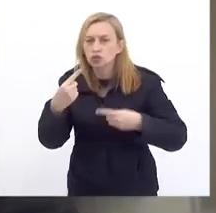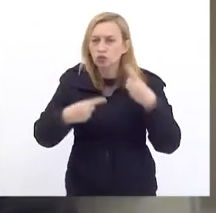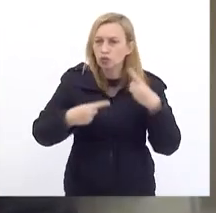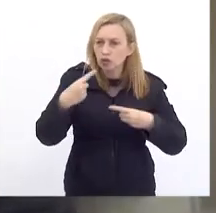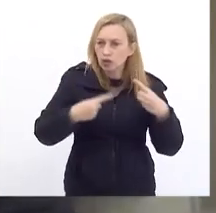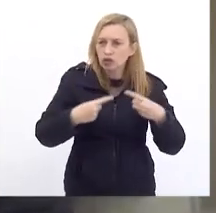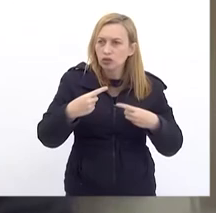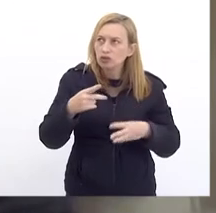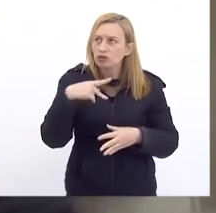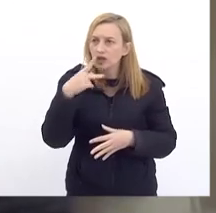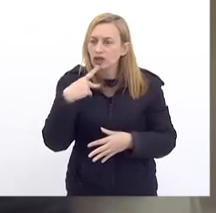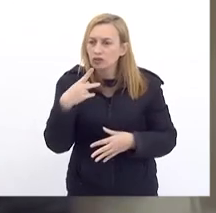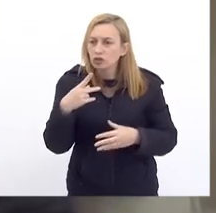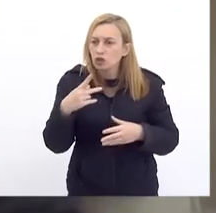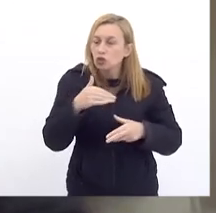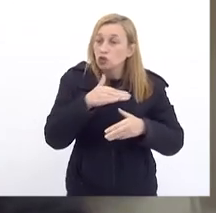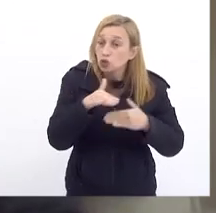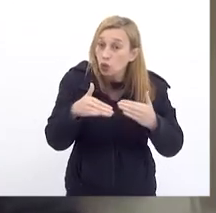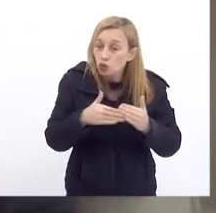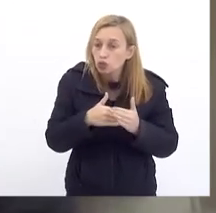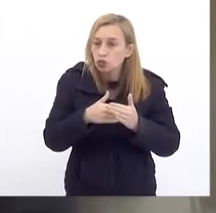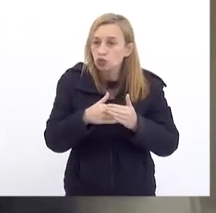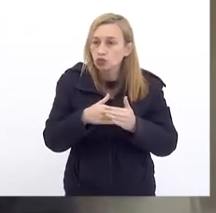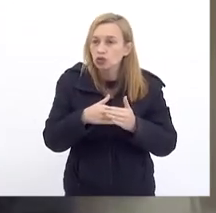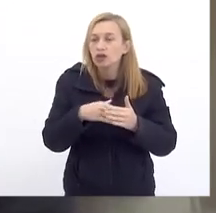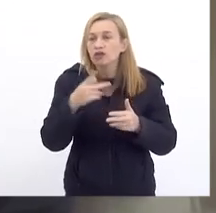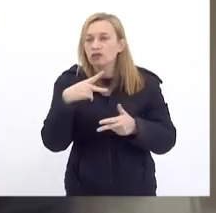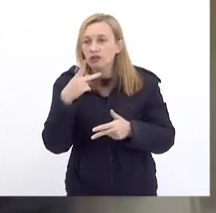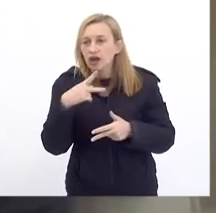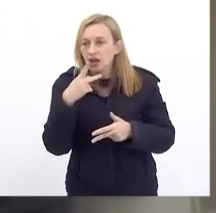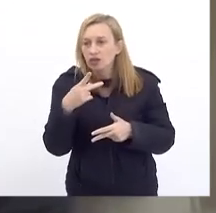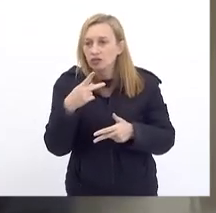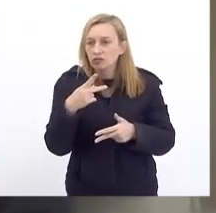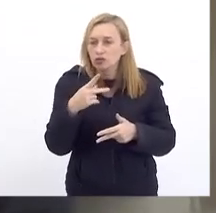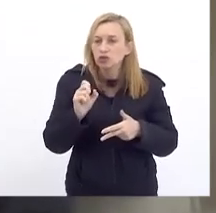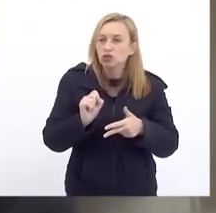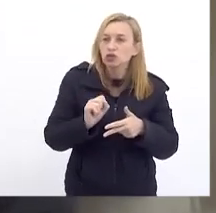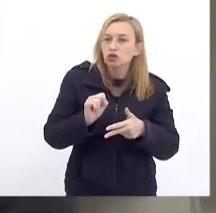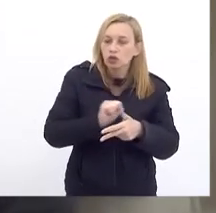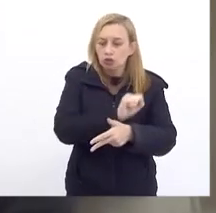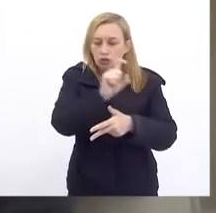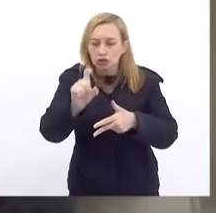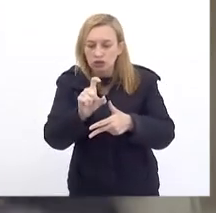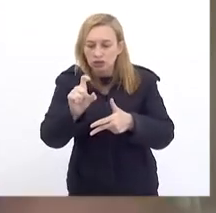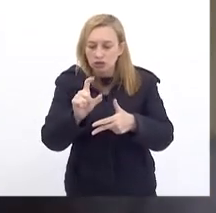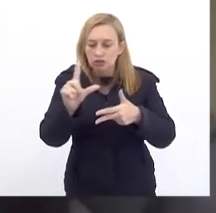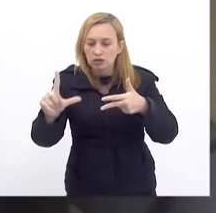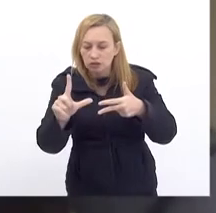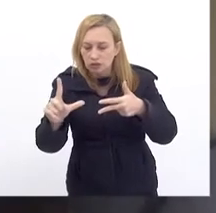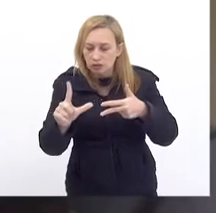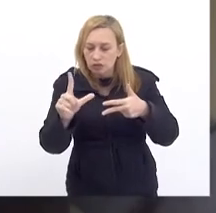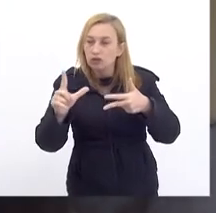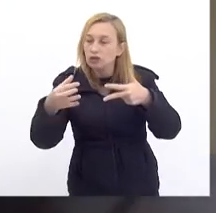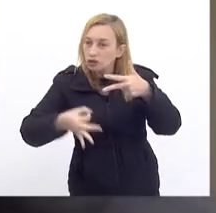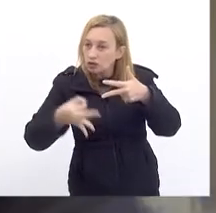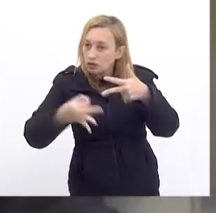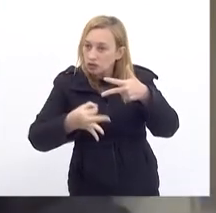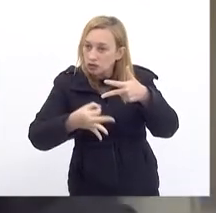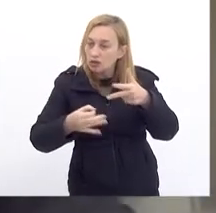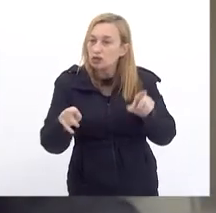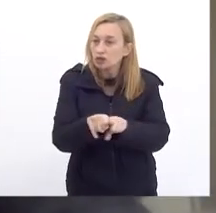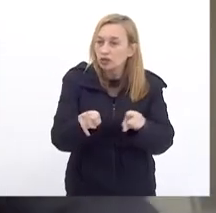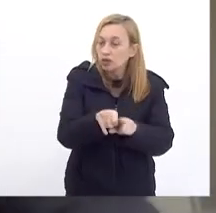nós Falamos envolvidos Nós falamos A classe política Os poderes A população A gente